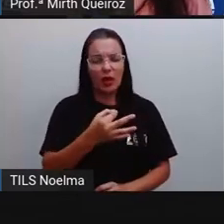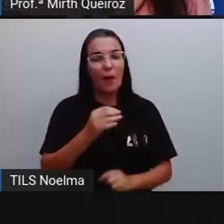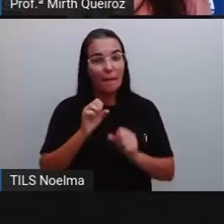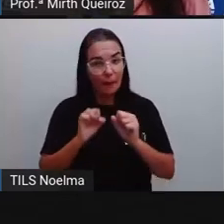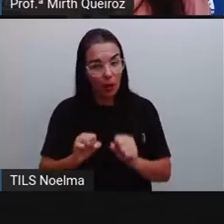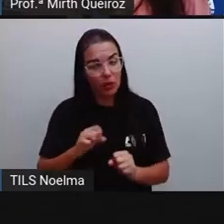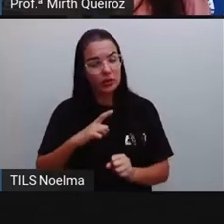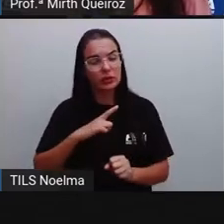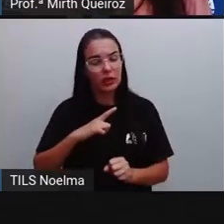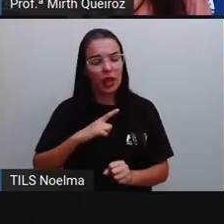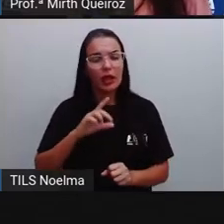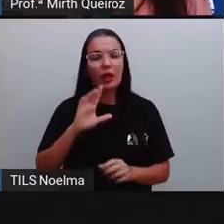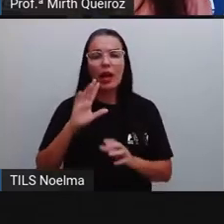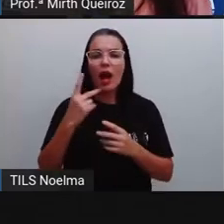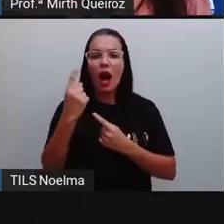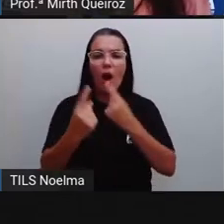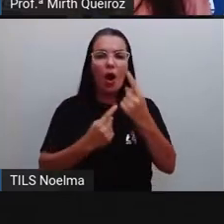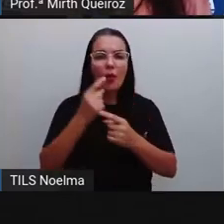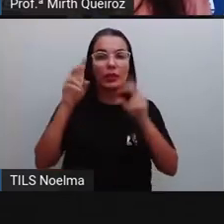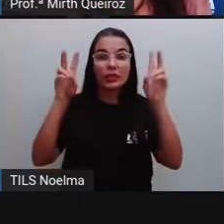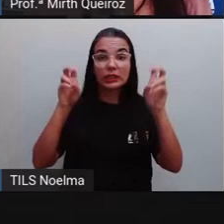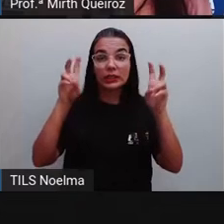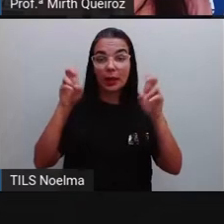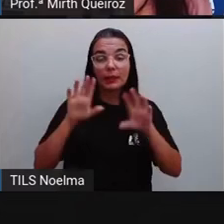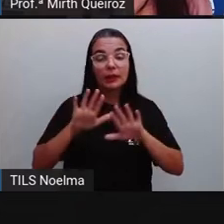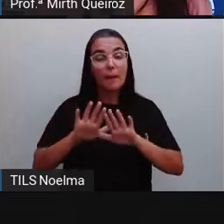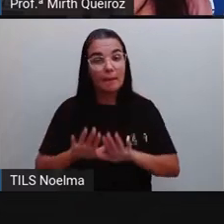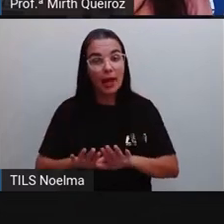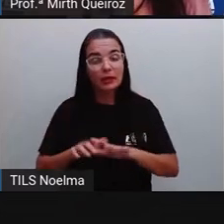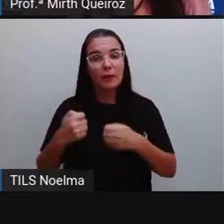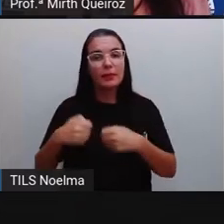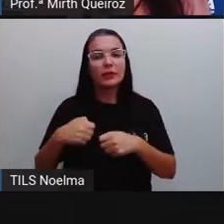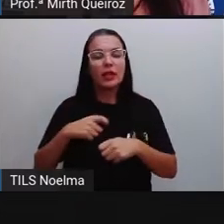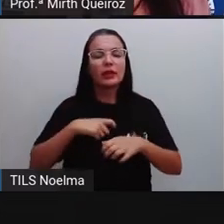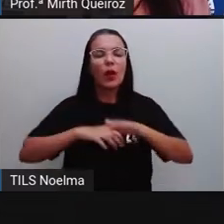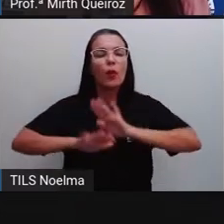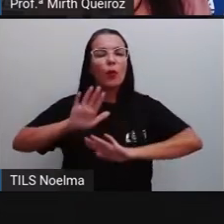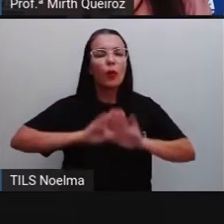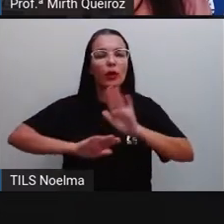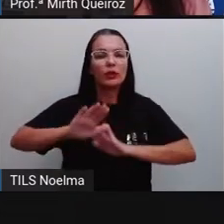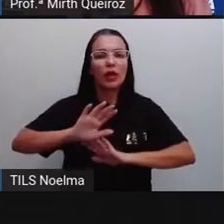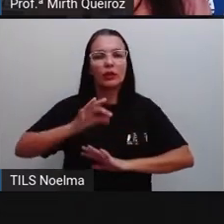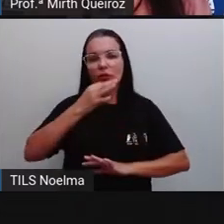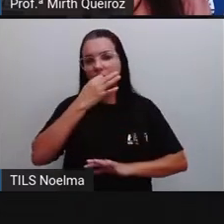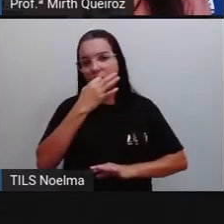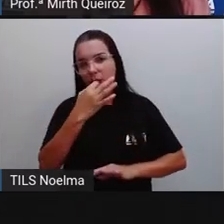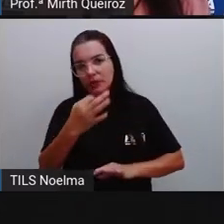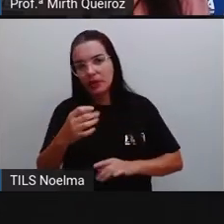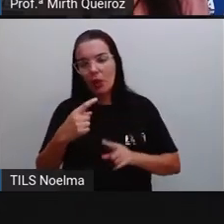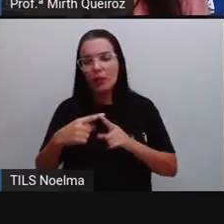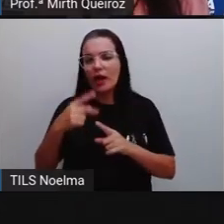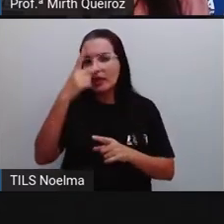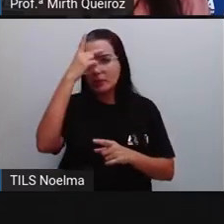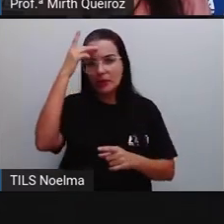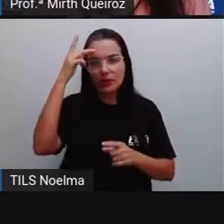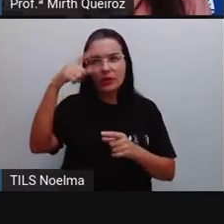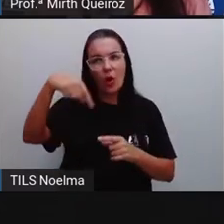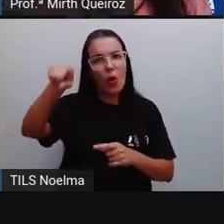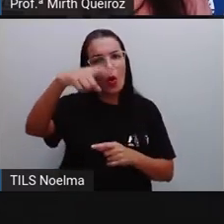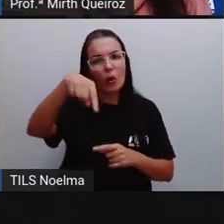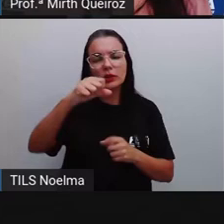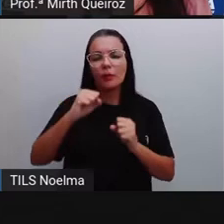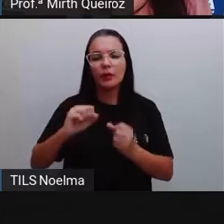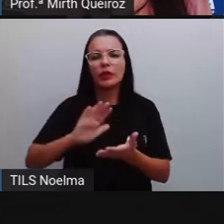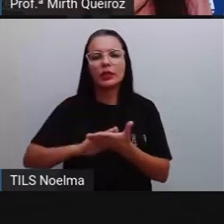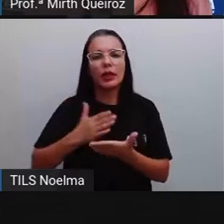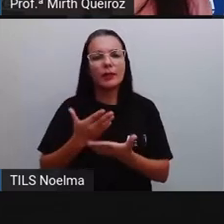determinadas temáticas, porém, sempre abordando com o maior cuidado possível, né? Para que não seja interpretado de forma diferente. E